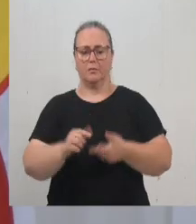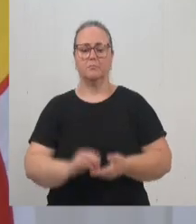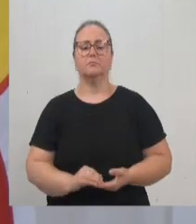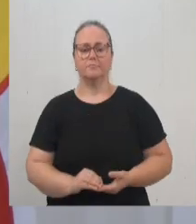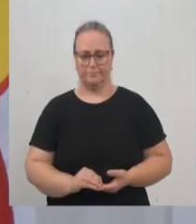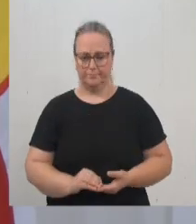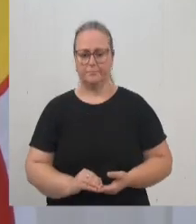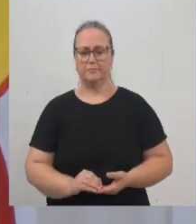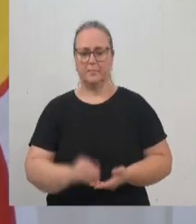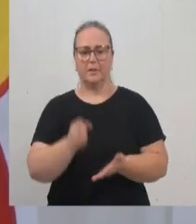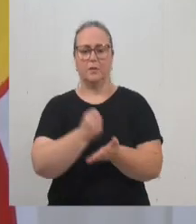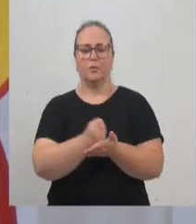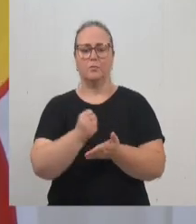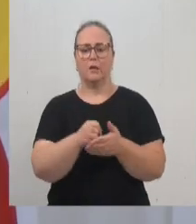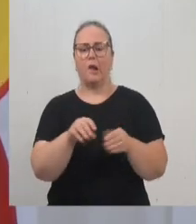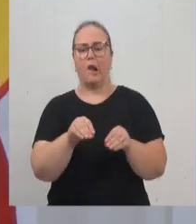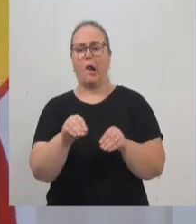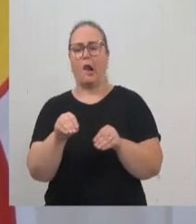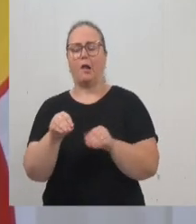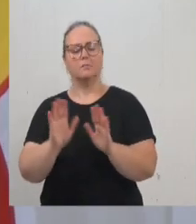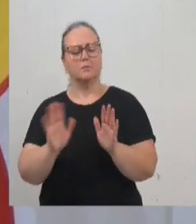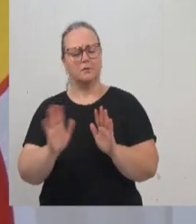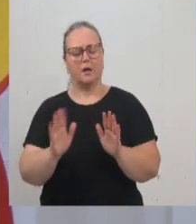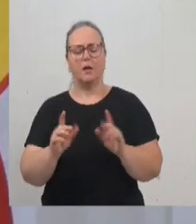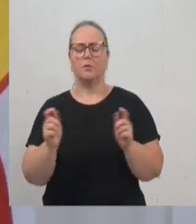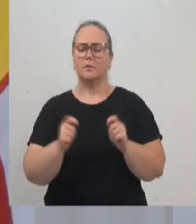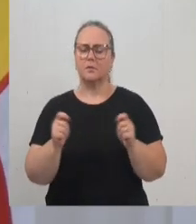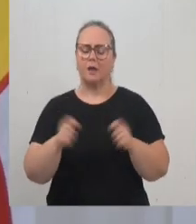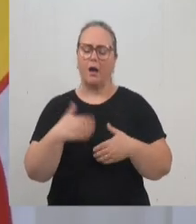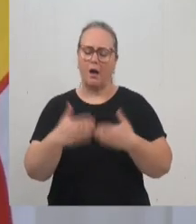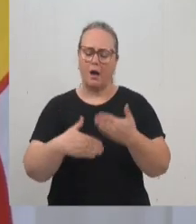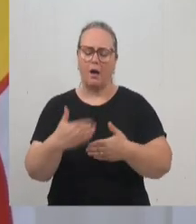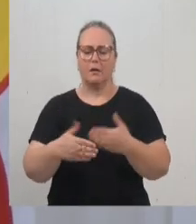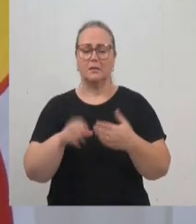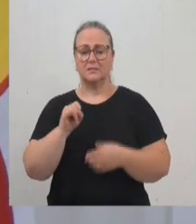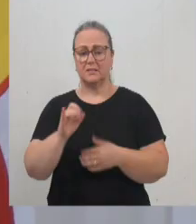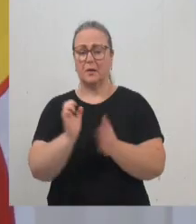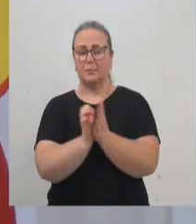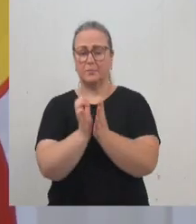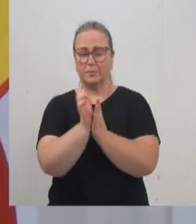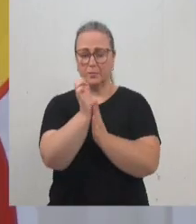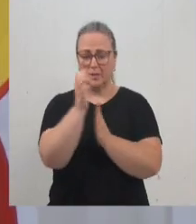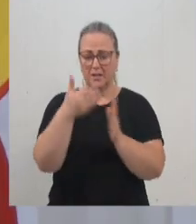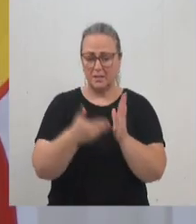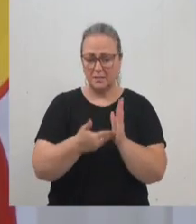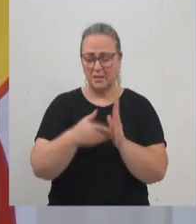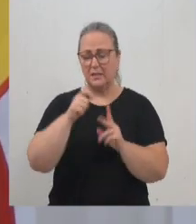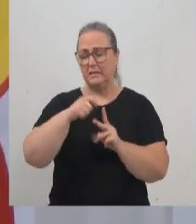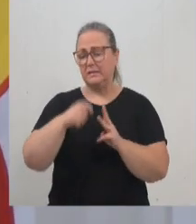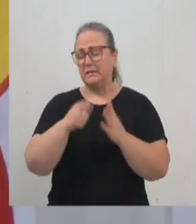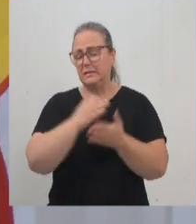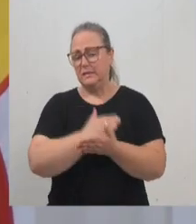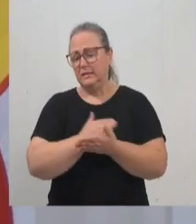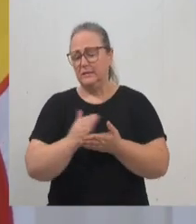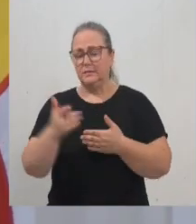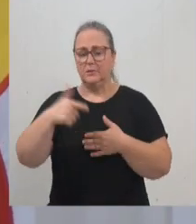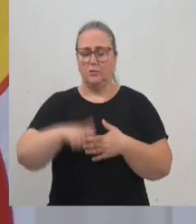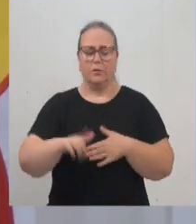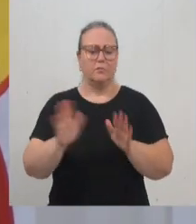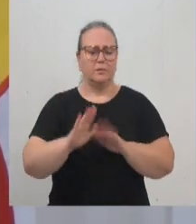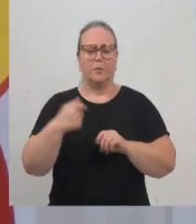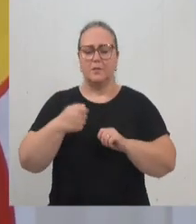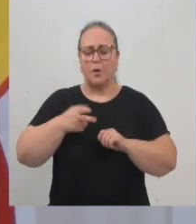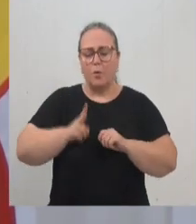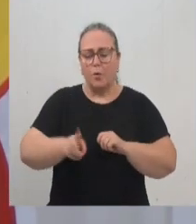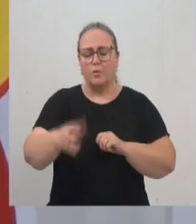que o contrato não se prolongue. E aí, se for depender da burocracia, vai levar até três meses para iniciar novamente